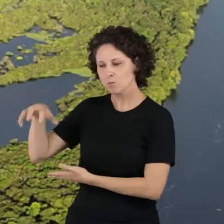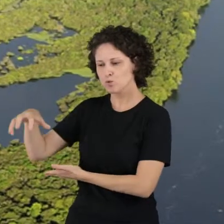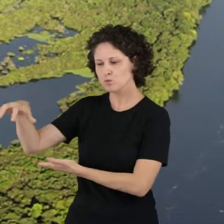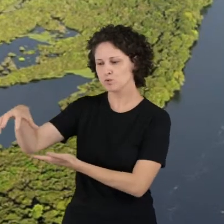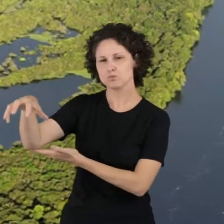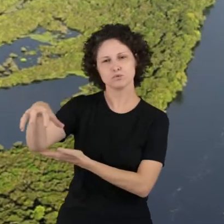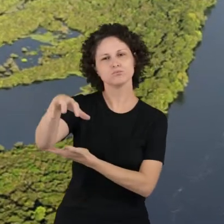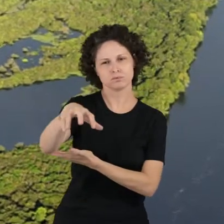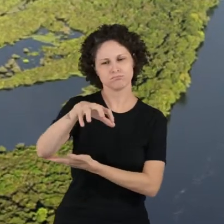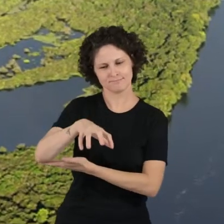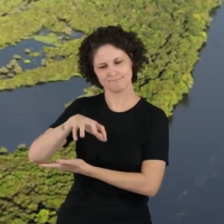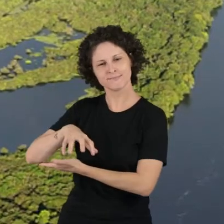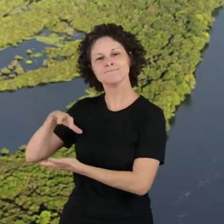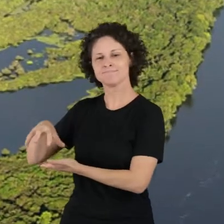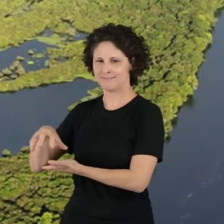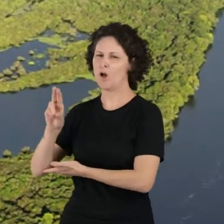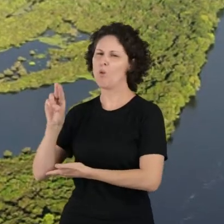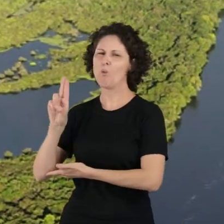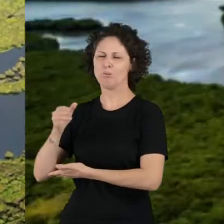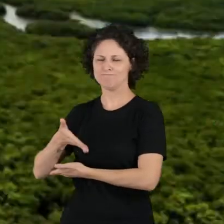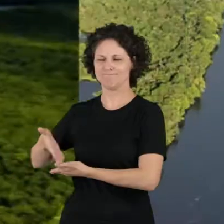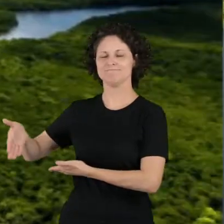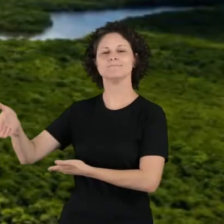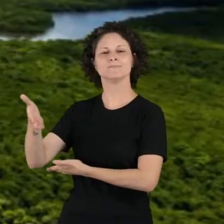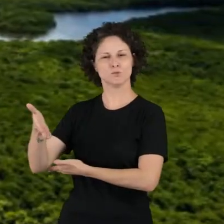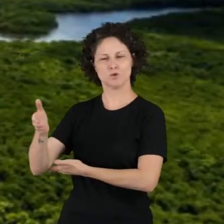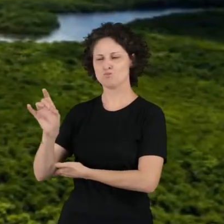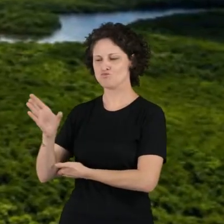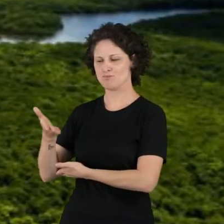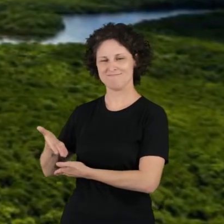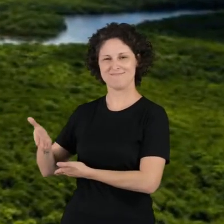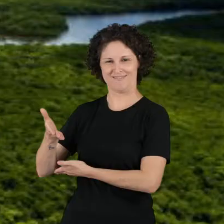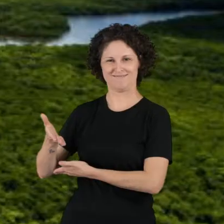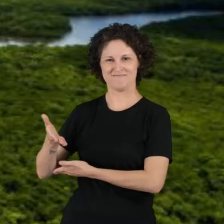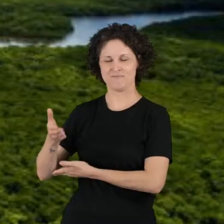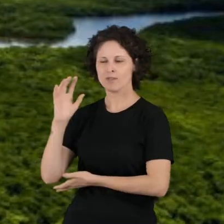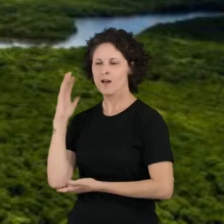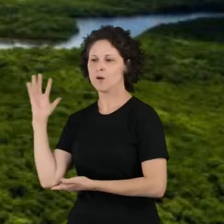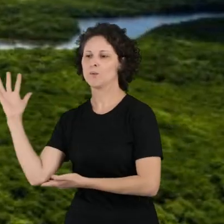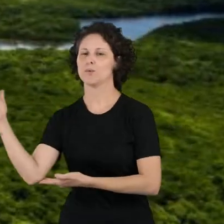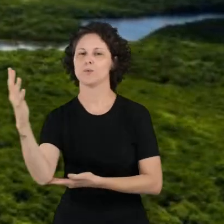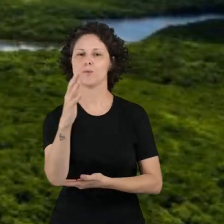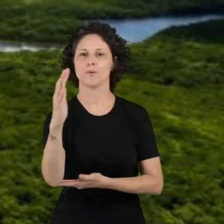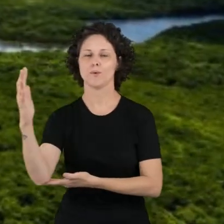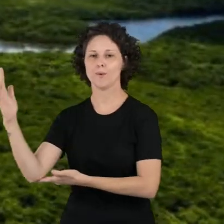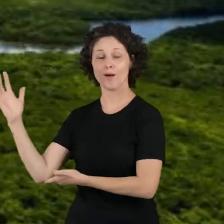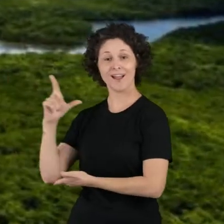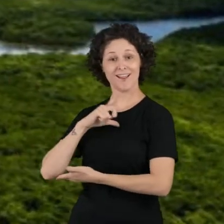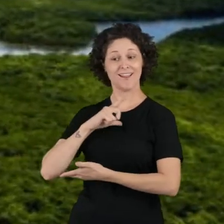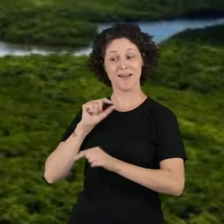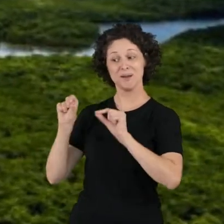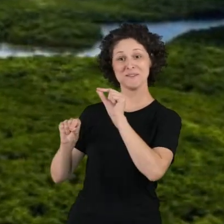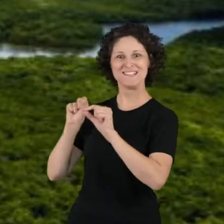animais, alguns endêmicos, ou seja, que não existem em nenhum outro lugar. A Floresta Amazônica também possui o maior